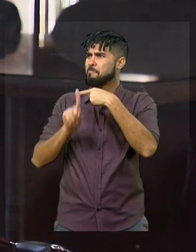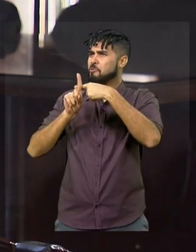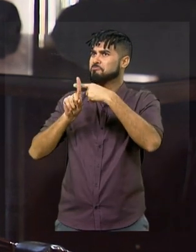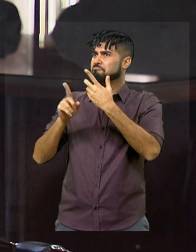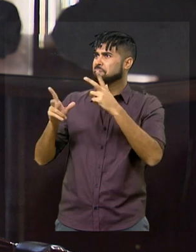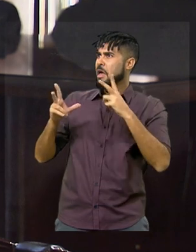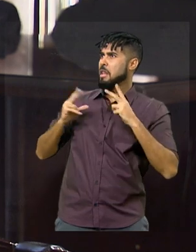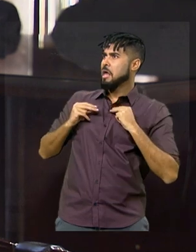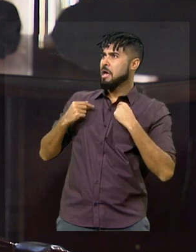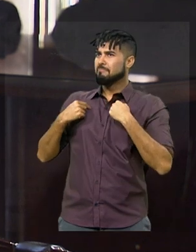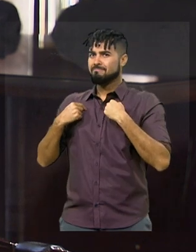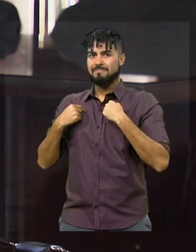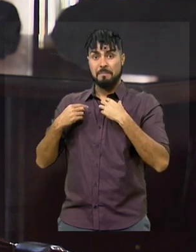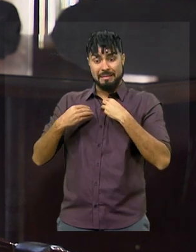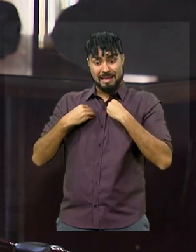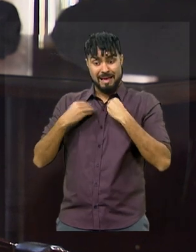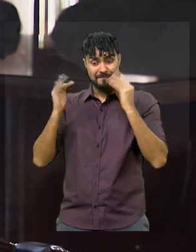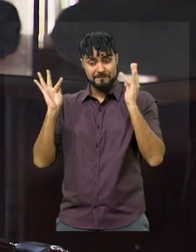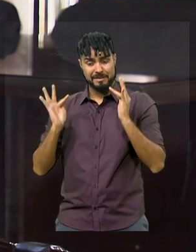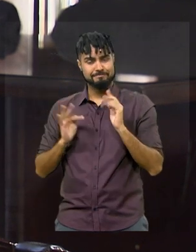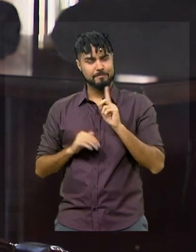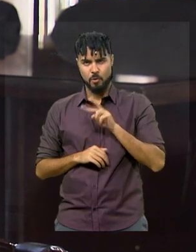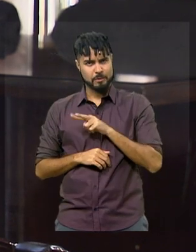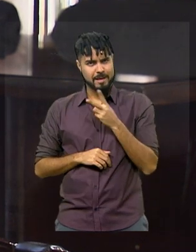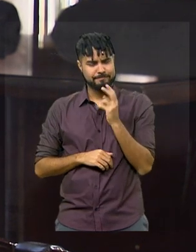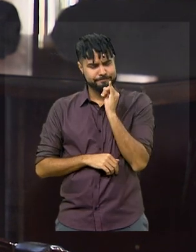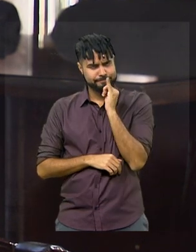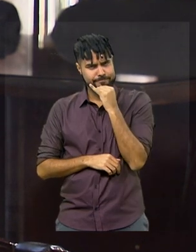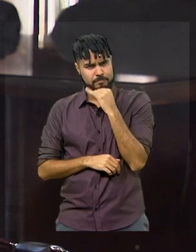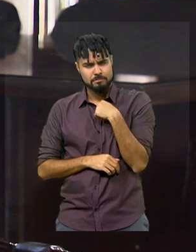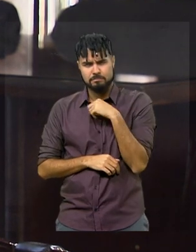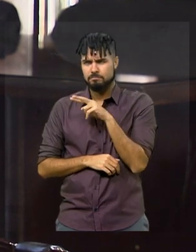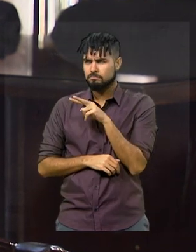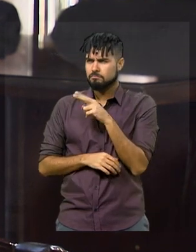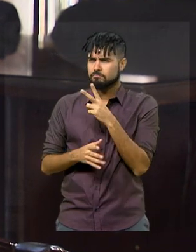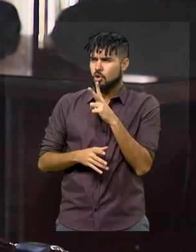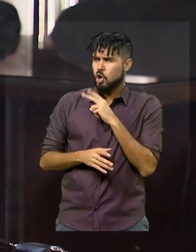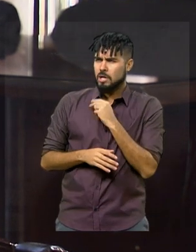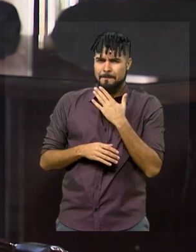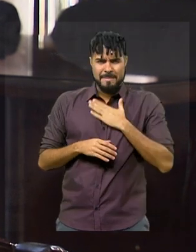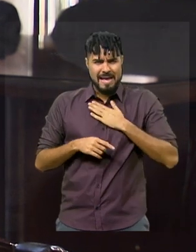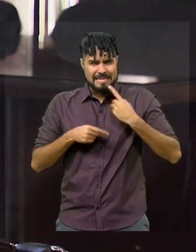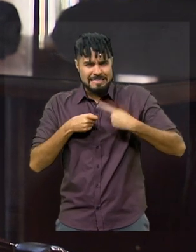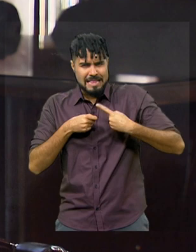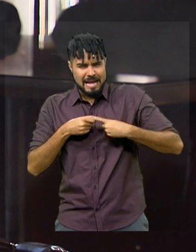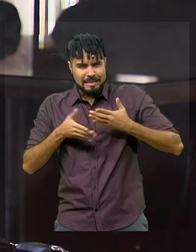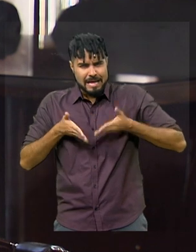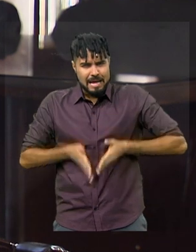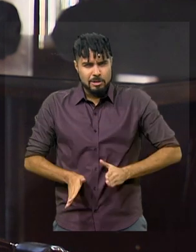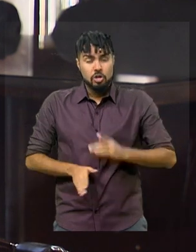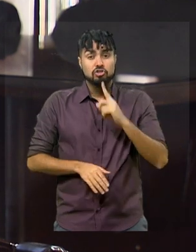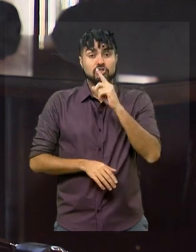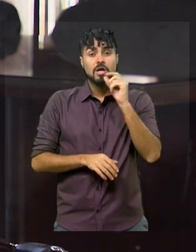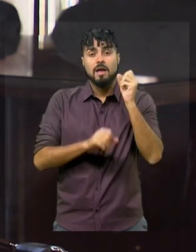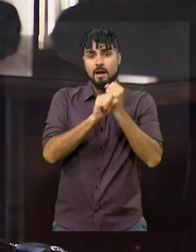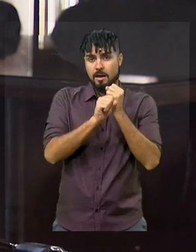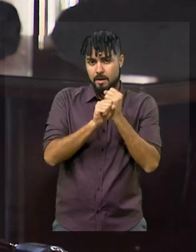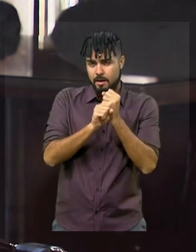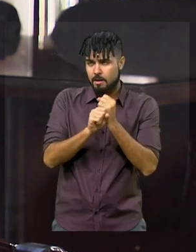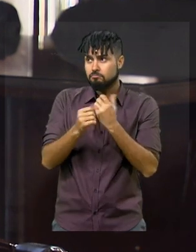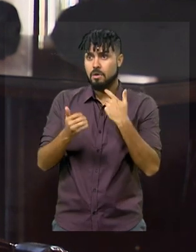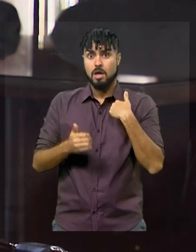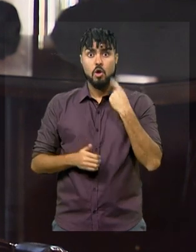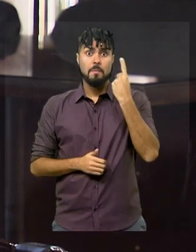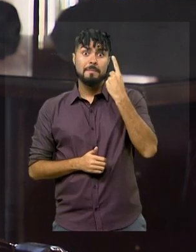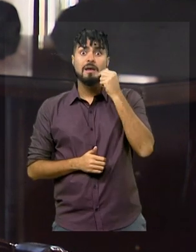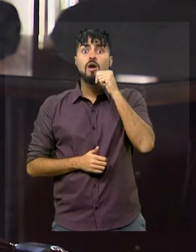é algo que me deixa feliz, ao contrário, né? É muito triste ver que a minha cidade mesmo tem 100 anos e eu fui